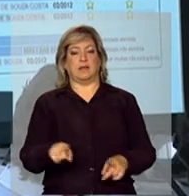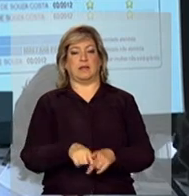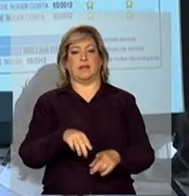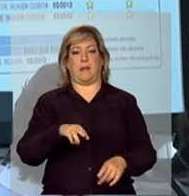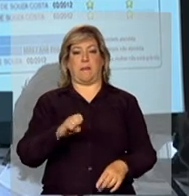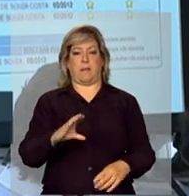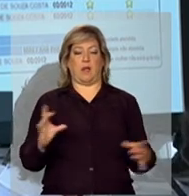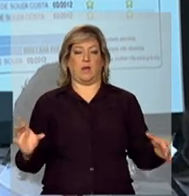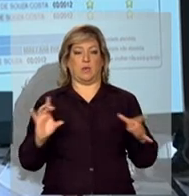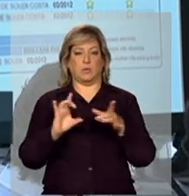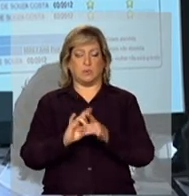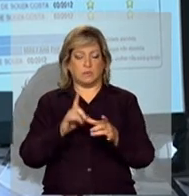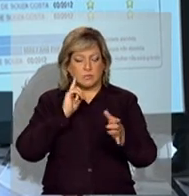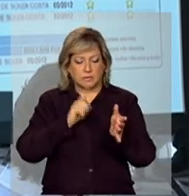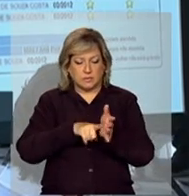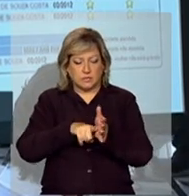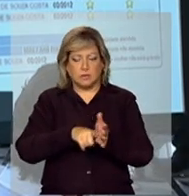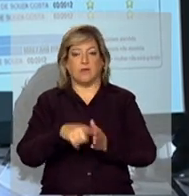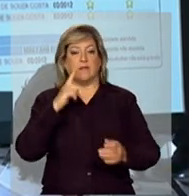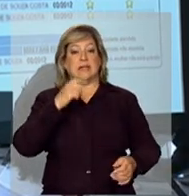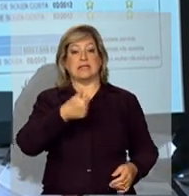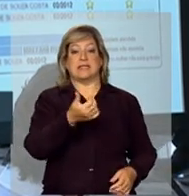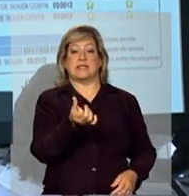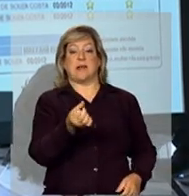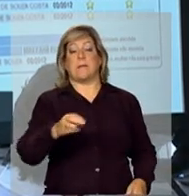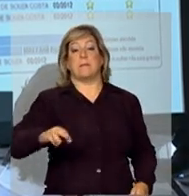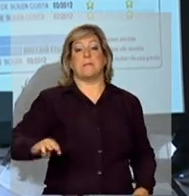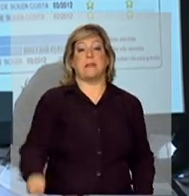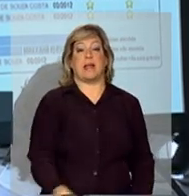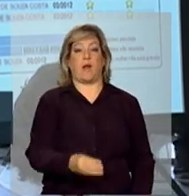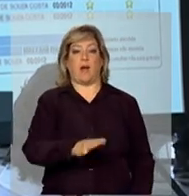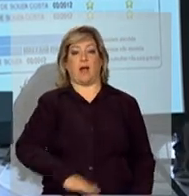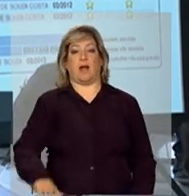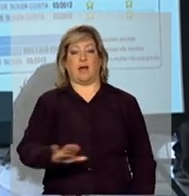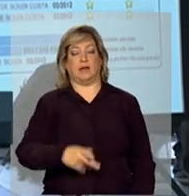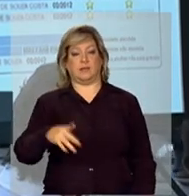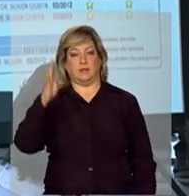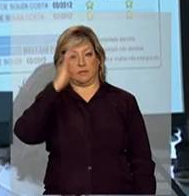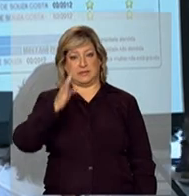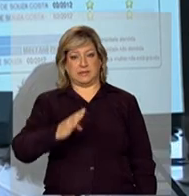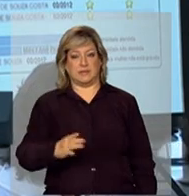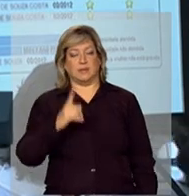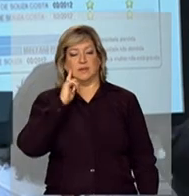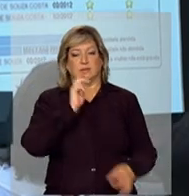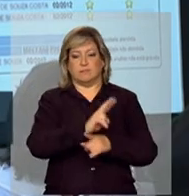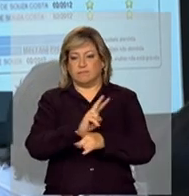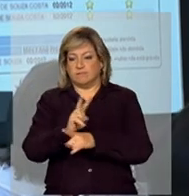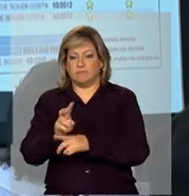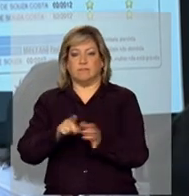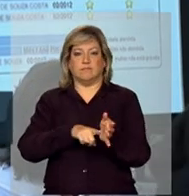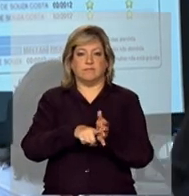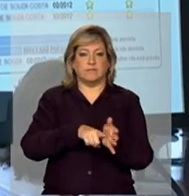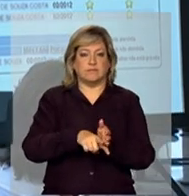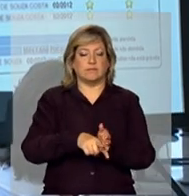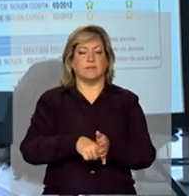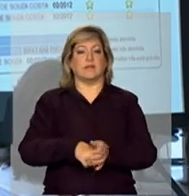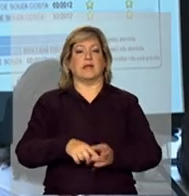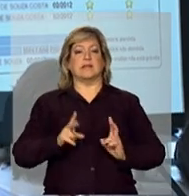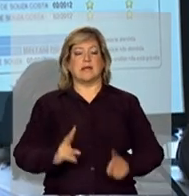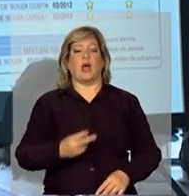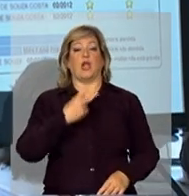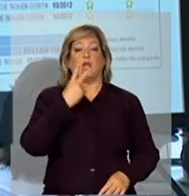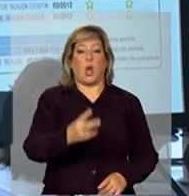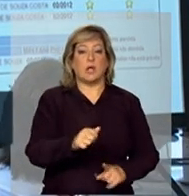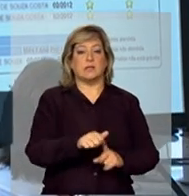acompanhamos 16 milhões de crianças no Brasil, são 16 milhões de crianças e jovens, que a cada bimestre